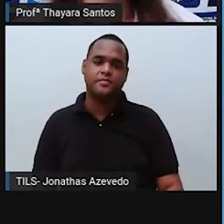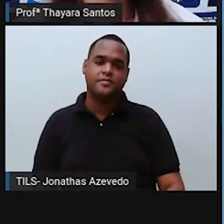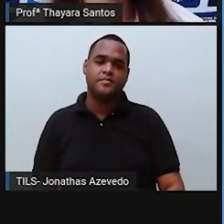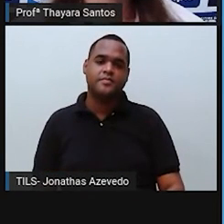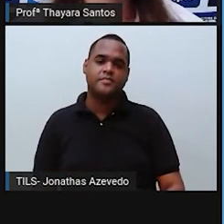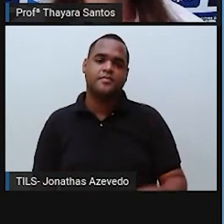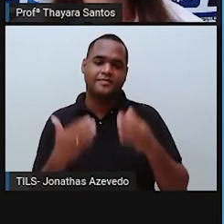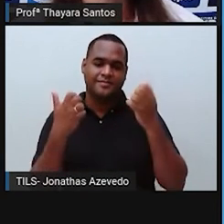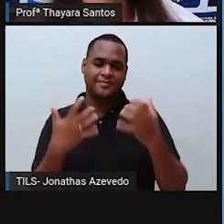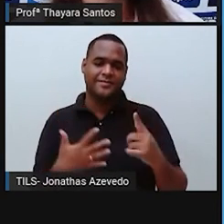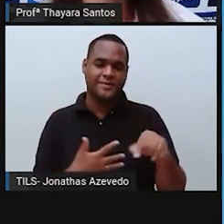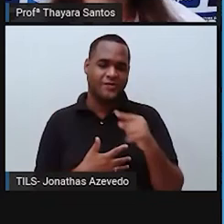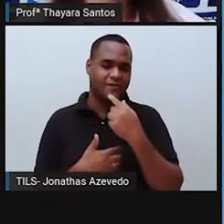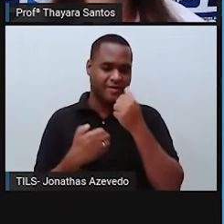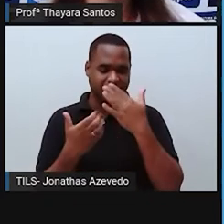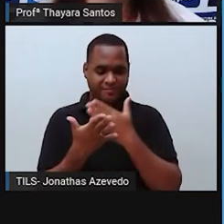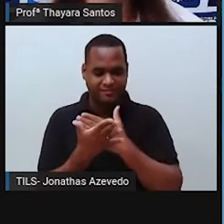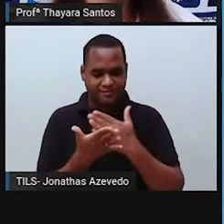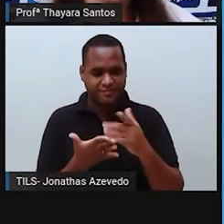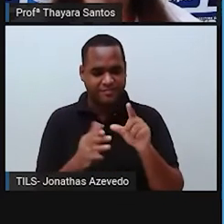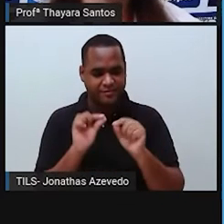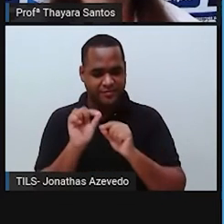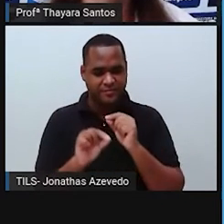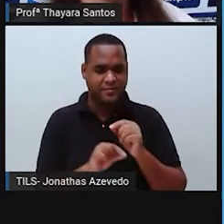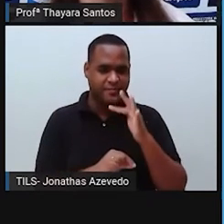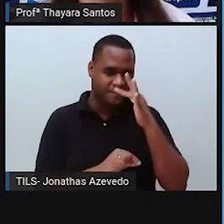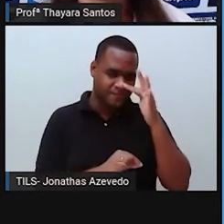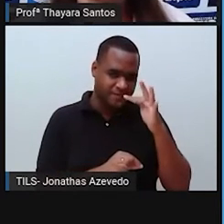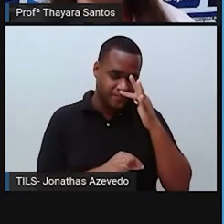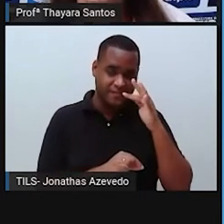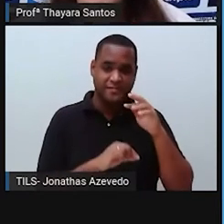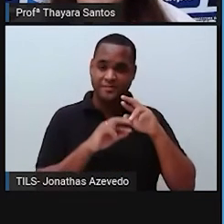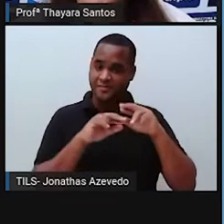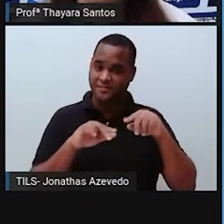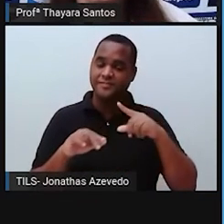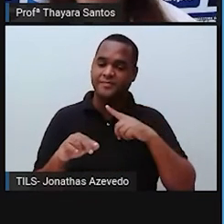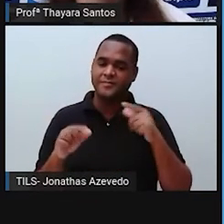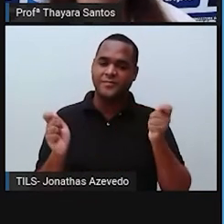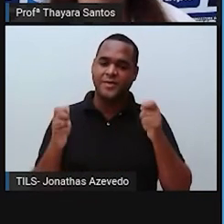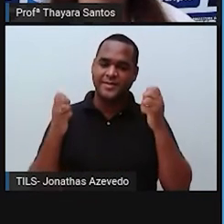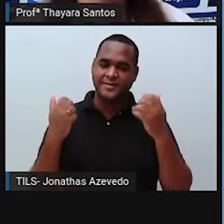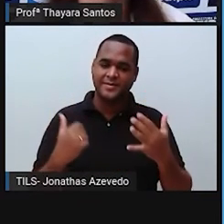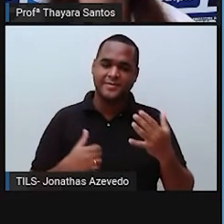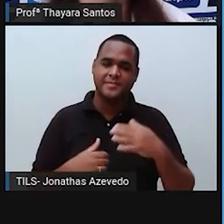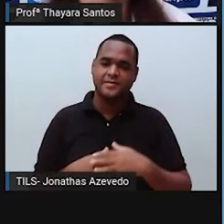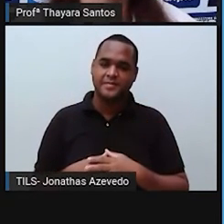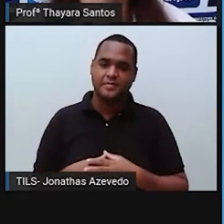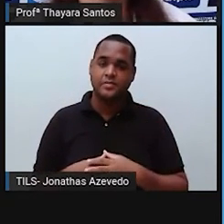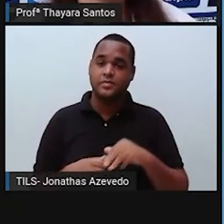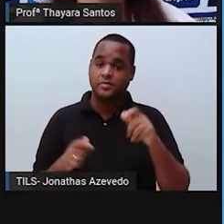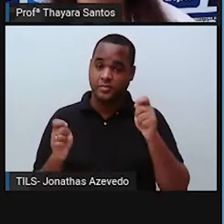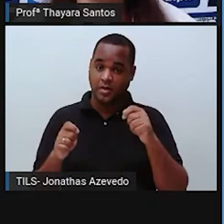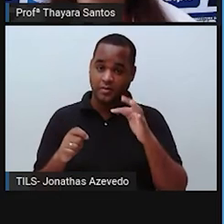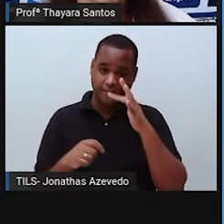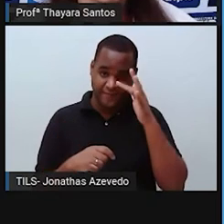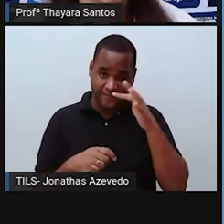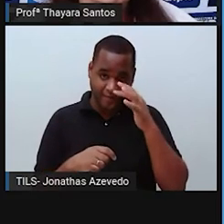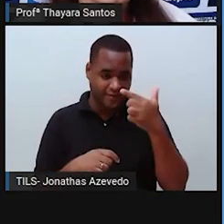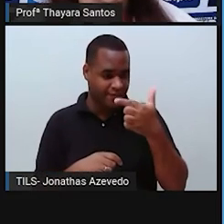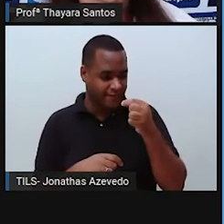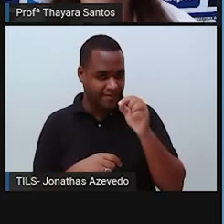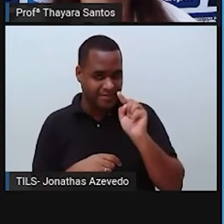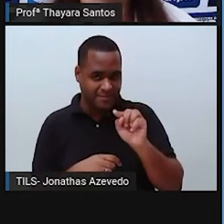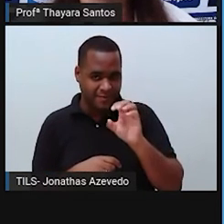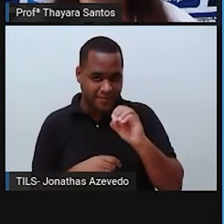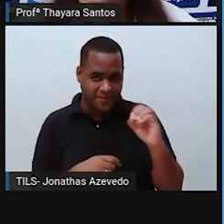Vamos falar agora sobre as espécies da flora, características desse bioma. Então, estima-se que existe mais de 20 mil espécies